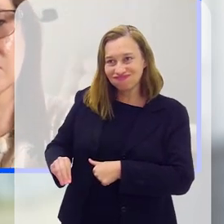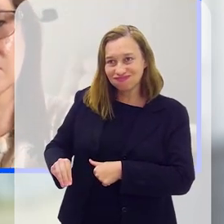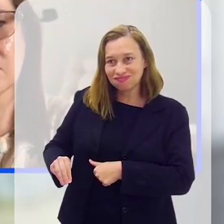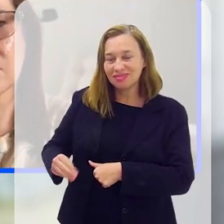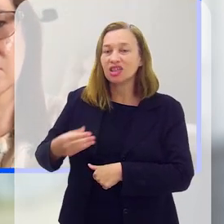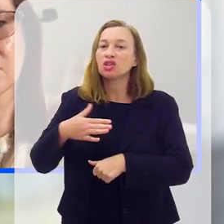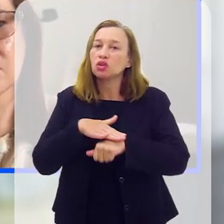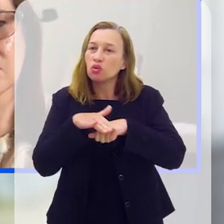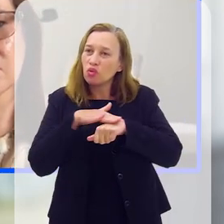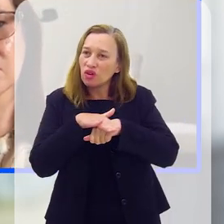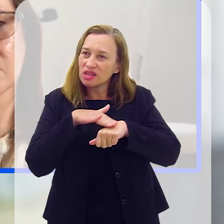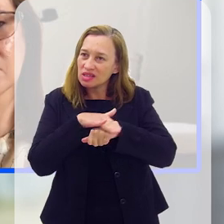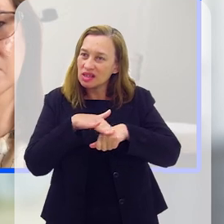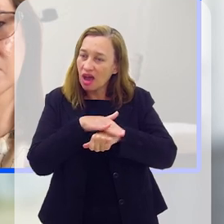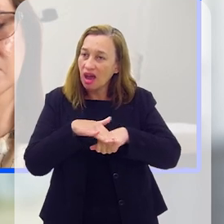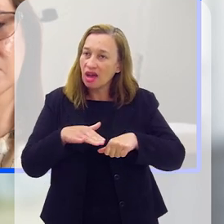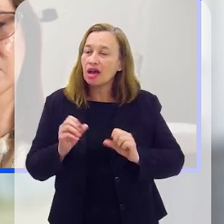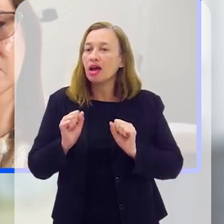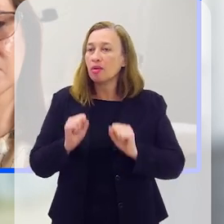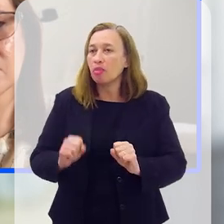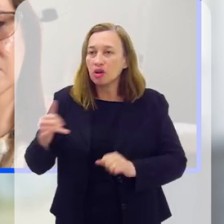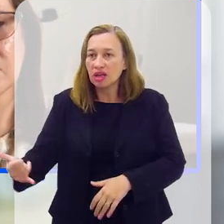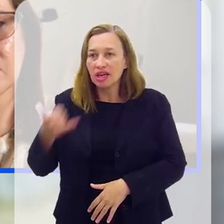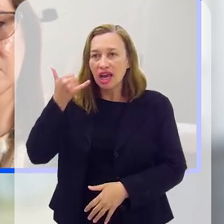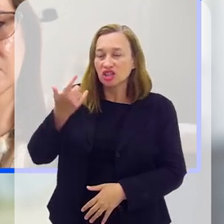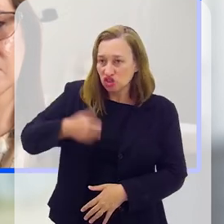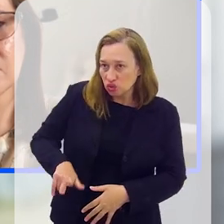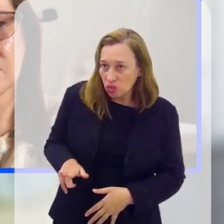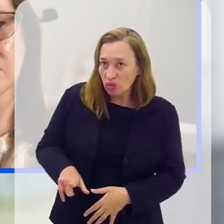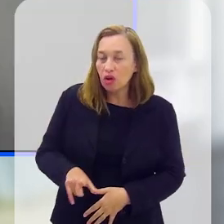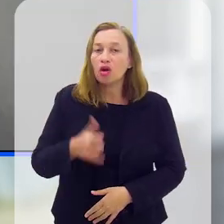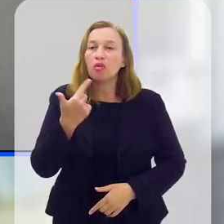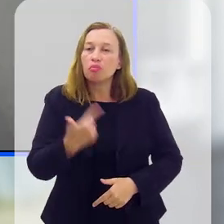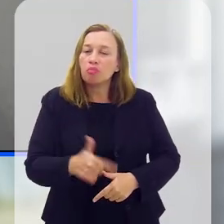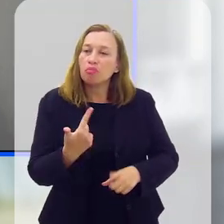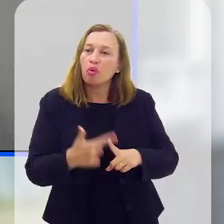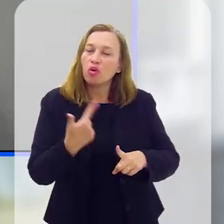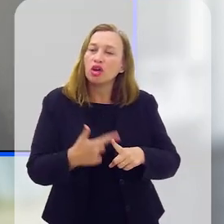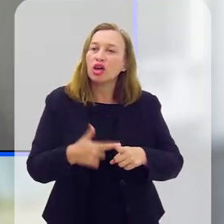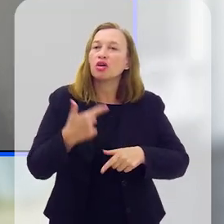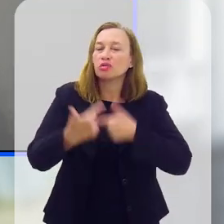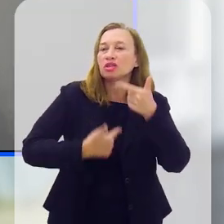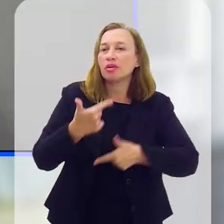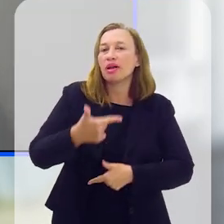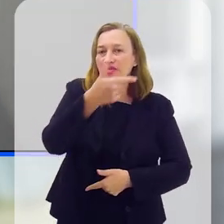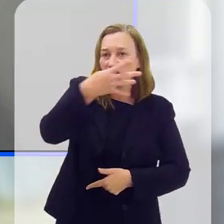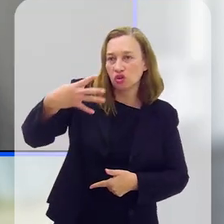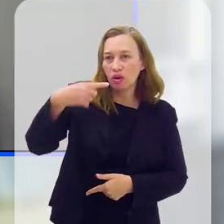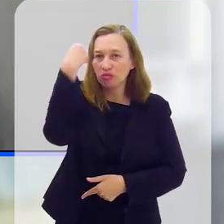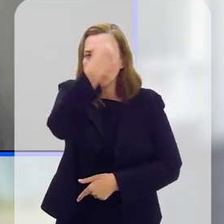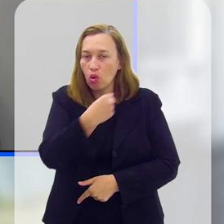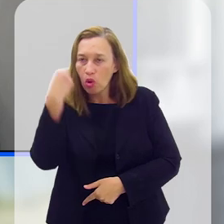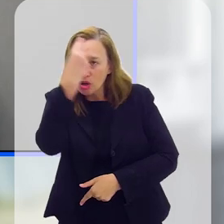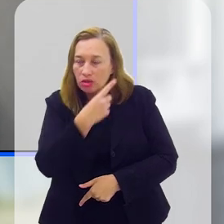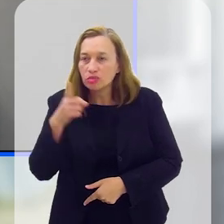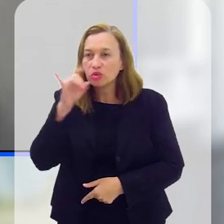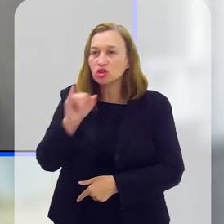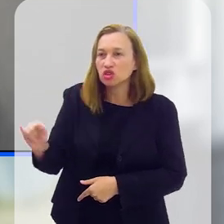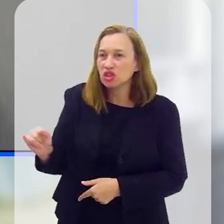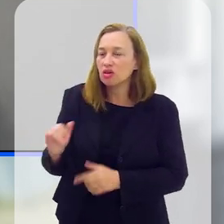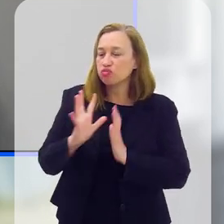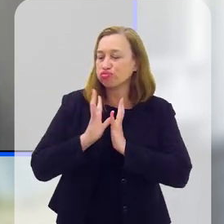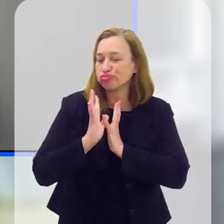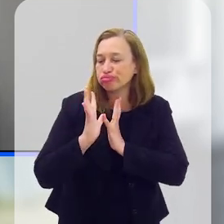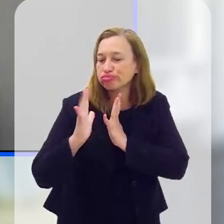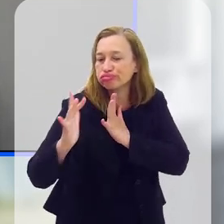de conversar naquele momento, ela pode ligar de novo, porque o serviço funciona 24 horas por dia, se no momento